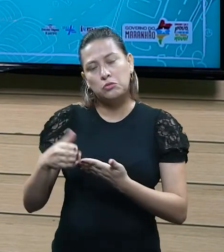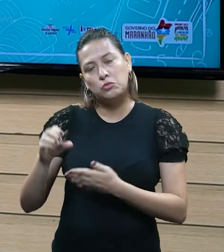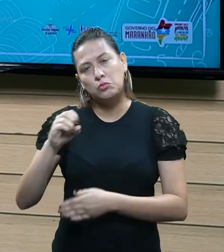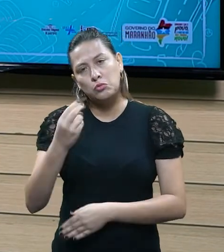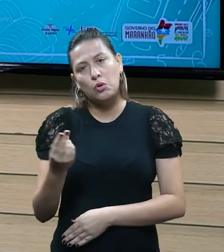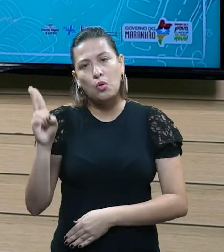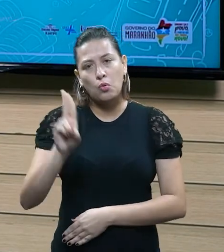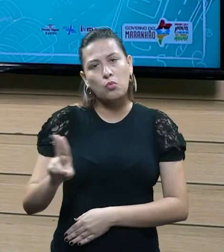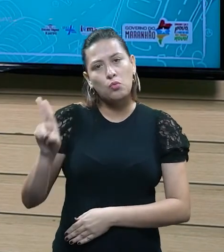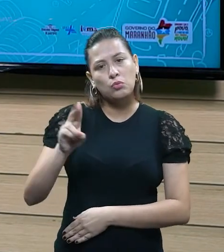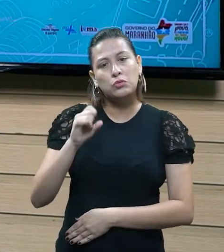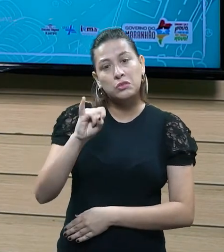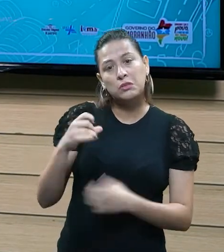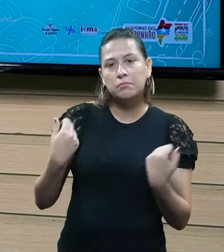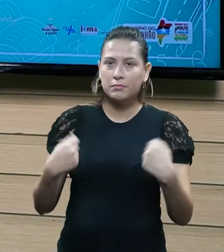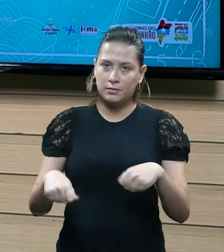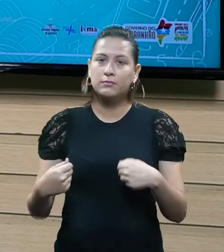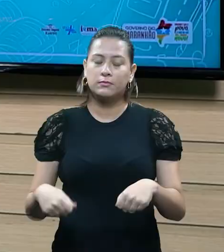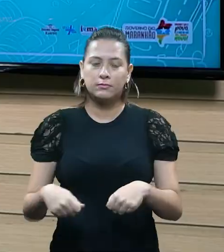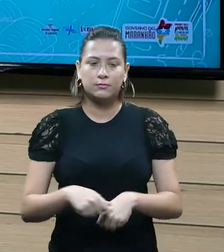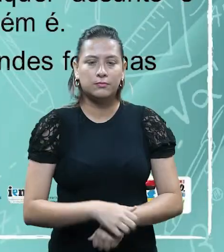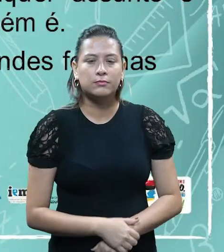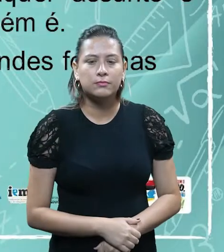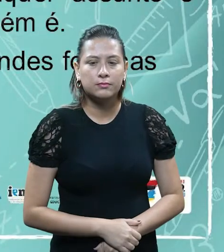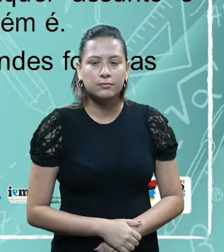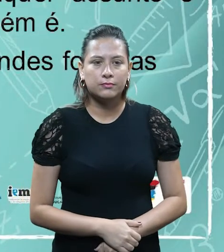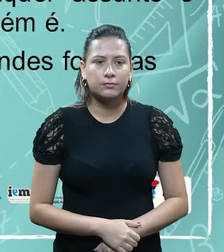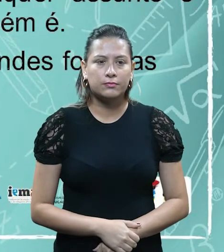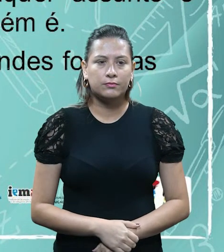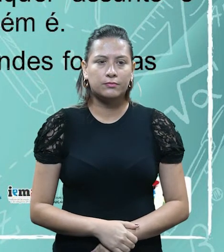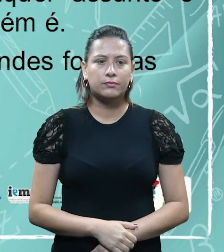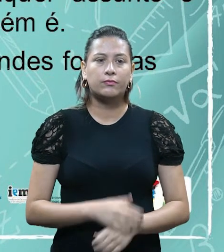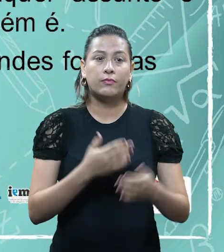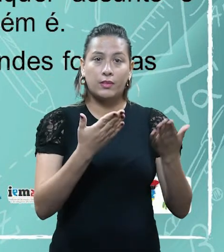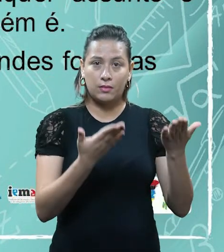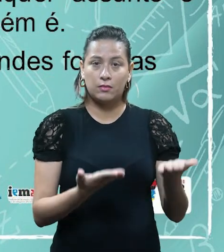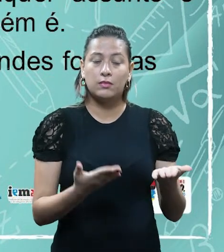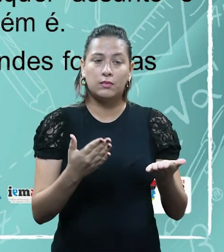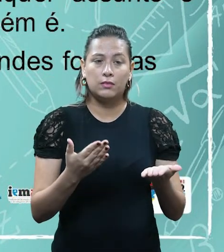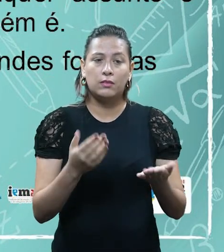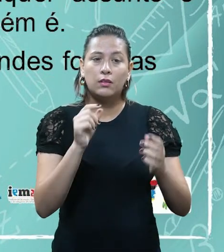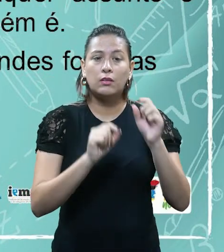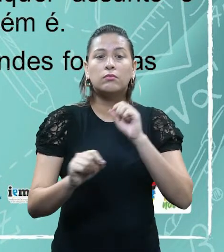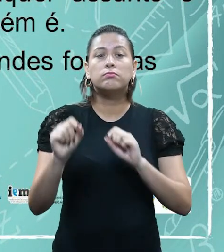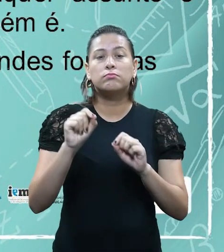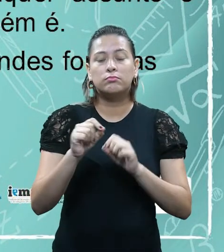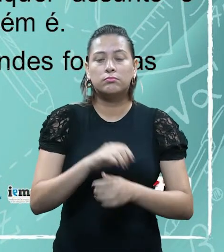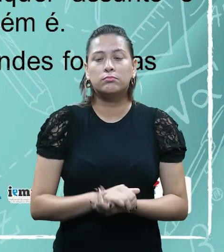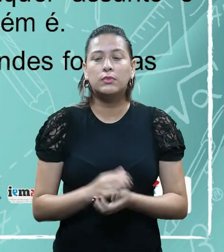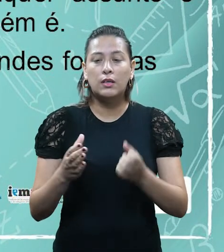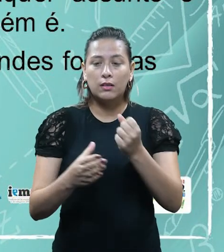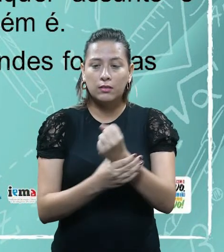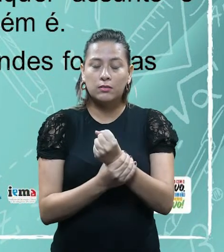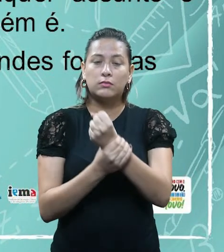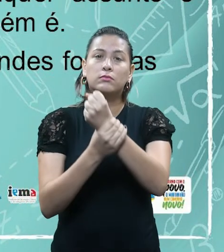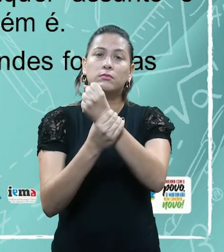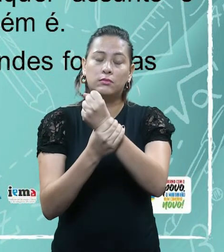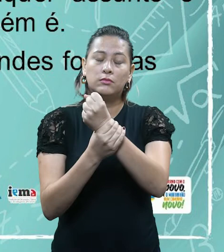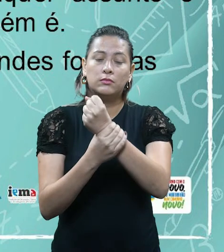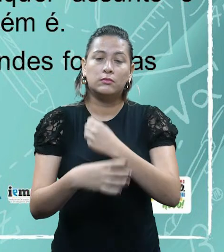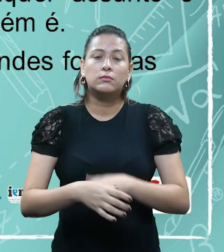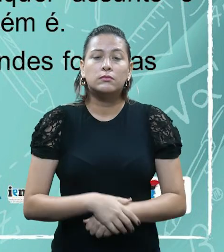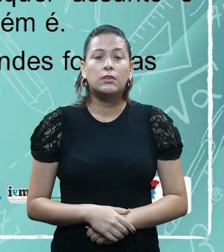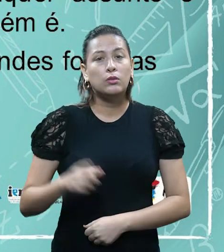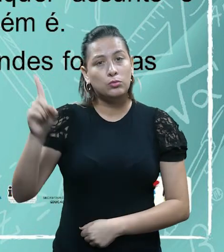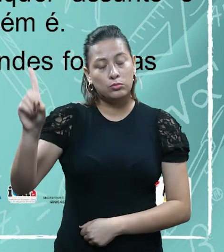fato, quando eles entenderem necessário, ok? A encaducabilidade é justamente, né, o que garante que,